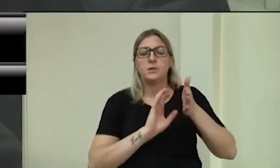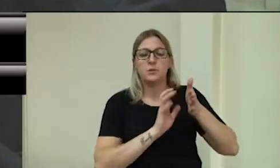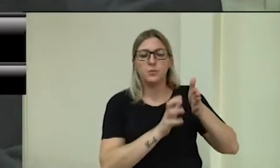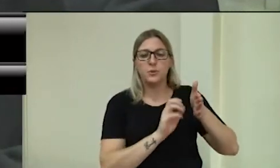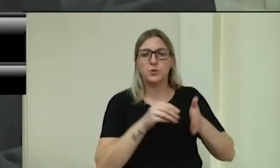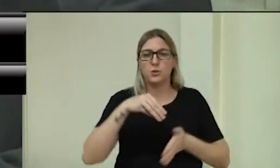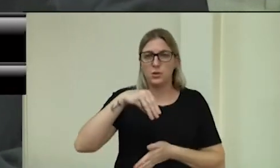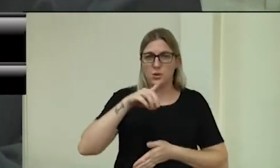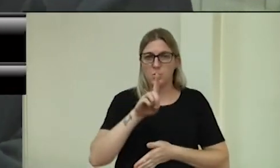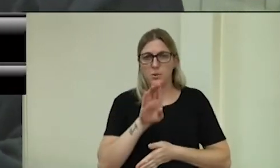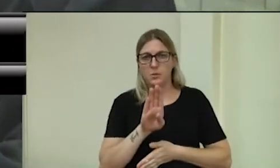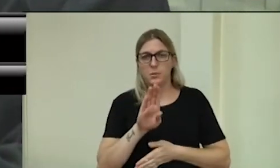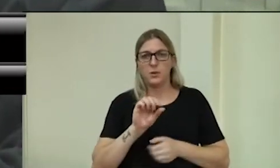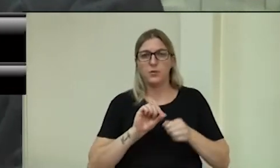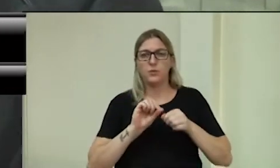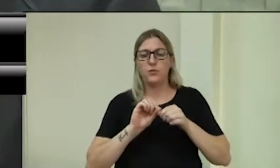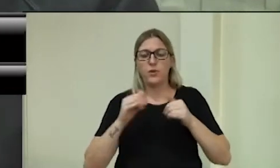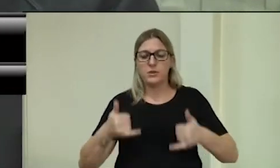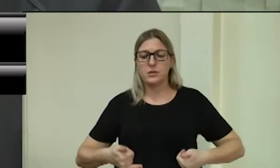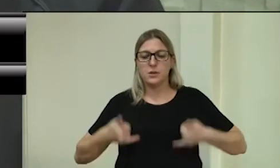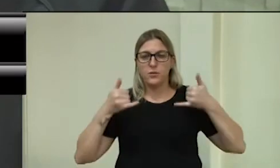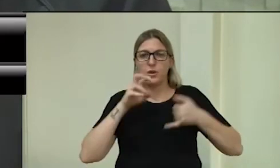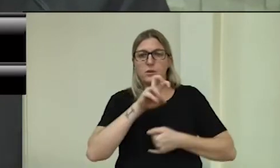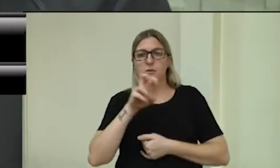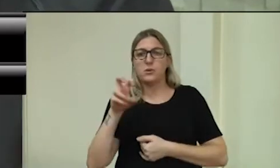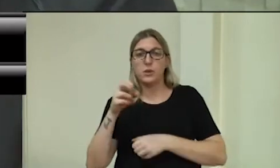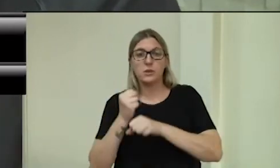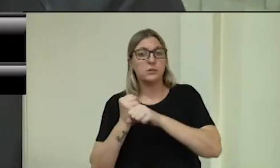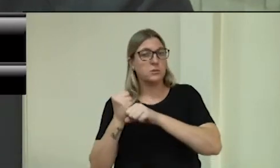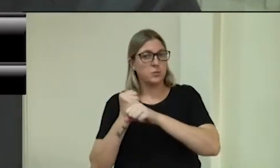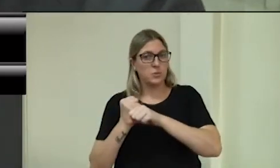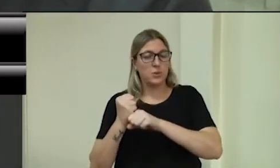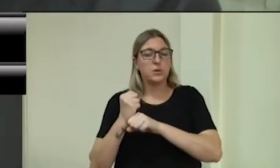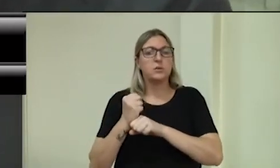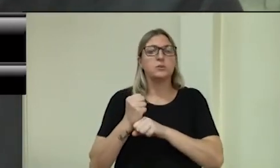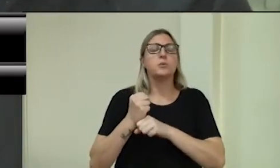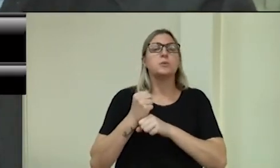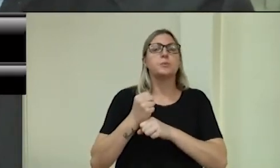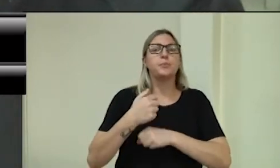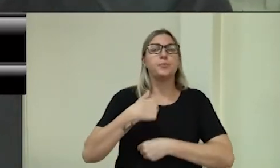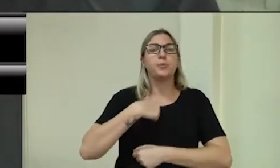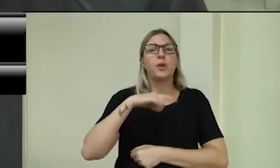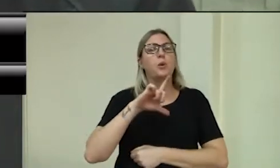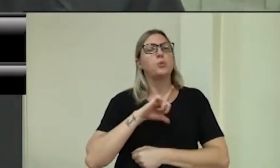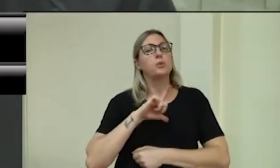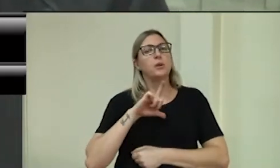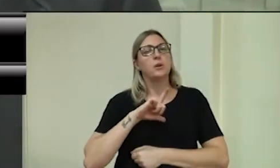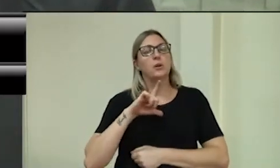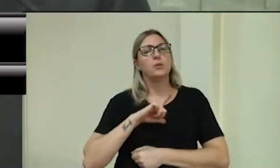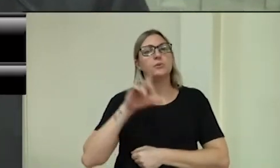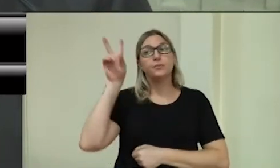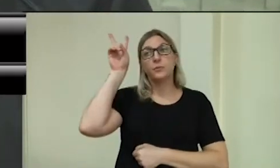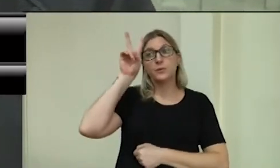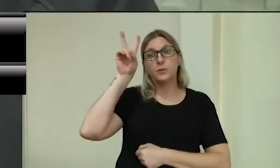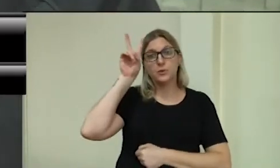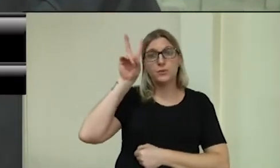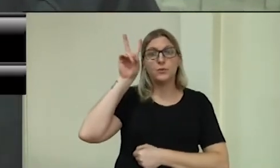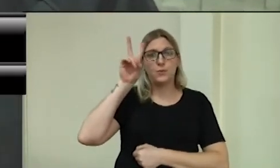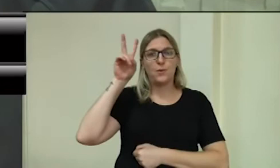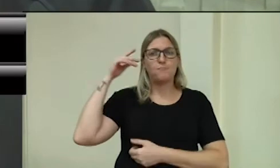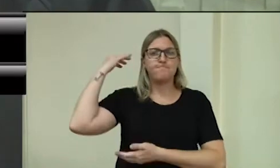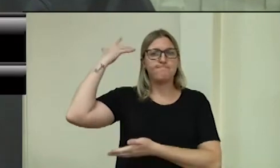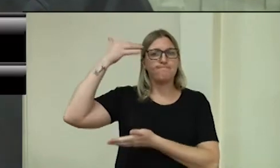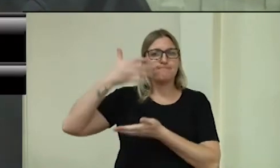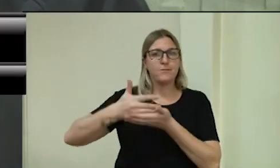o MDB completou 55 anos de história e eu tenho uma história muito grande dentro do